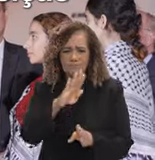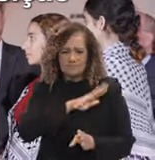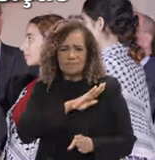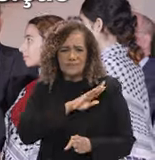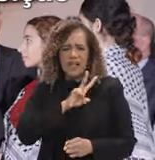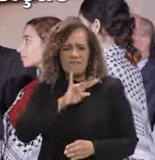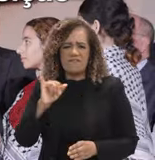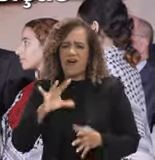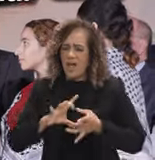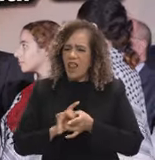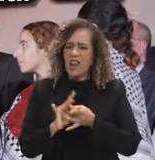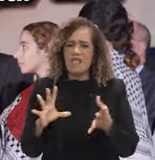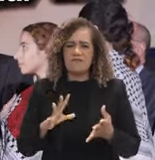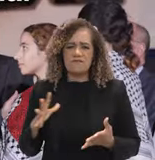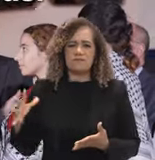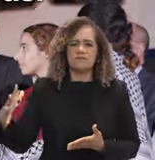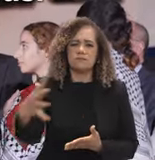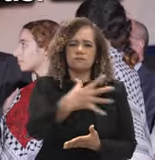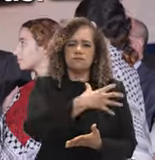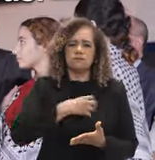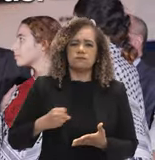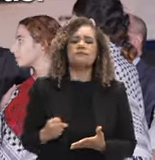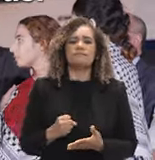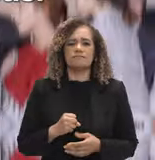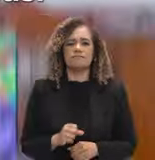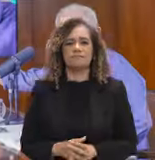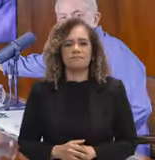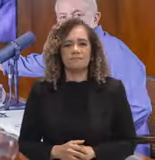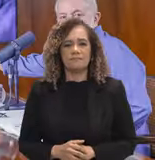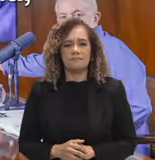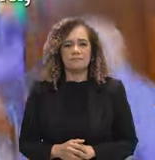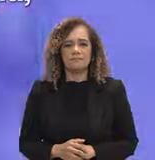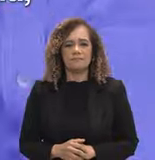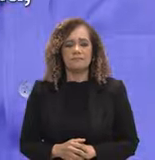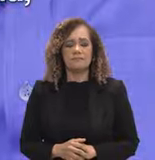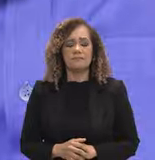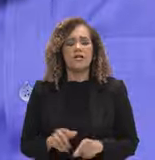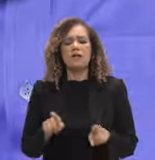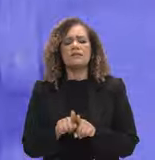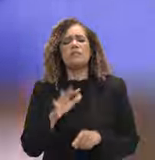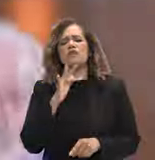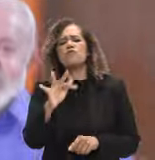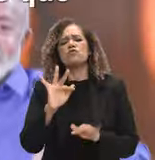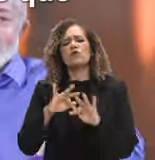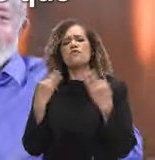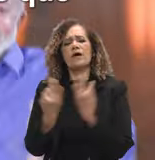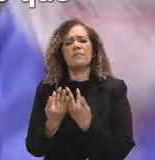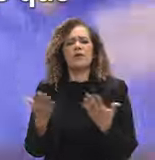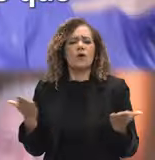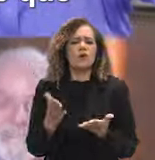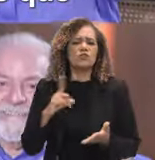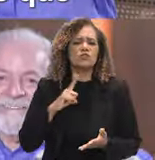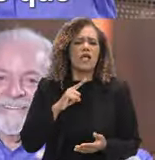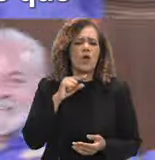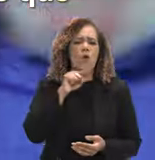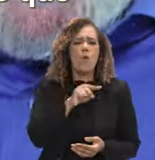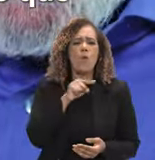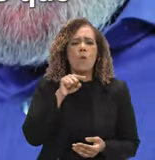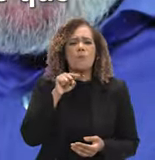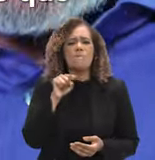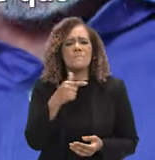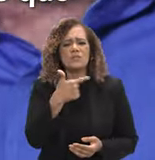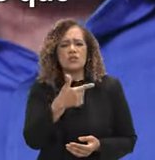estar à disposição para a gente mandar buscar as pessoas. Por falar em futuro da família, nós temos hoje 1 milhão 280